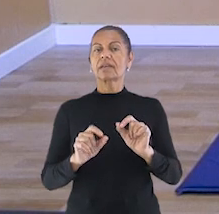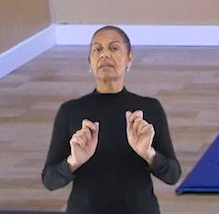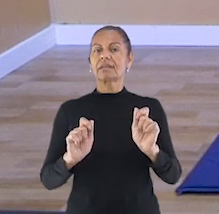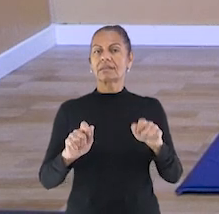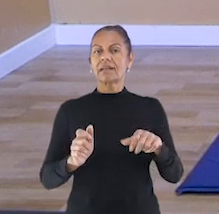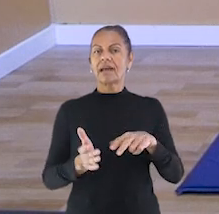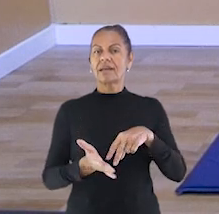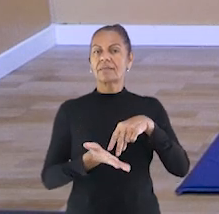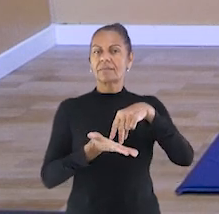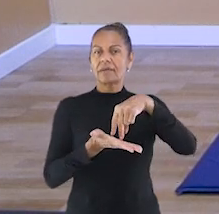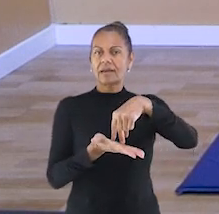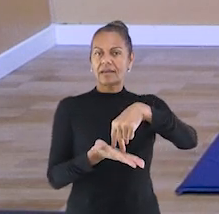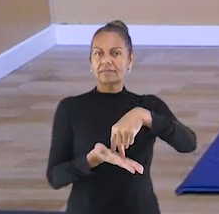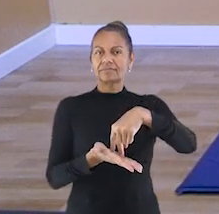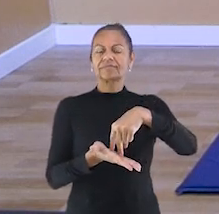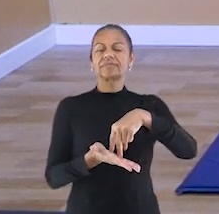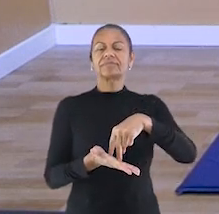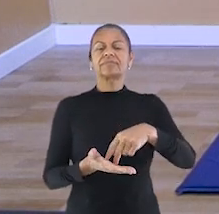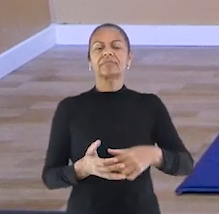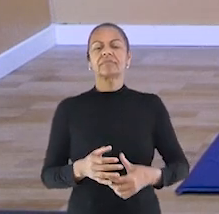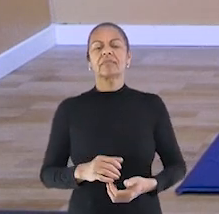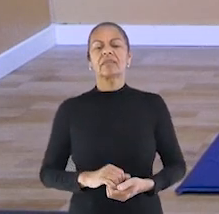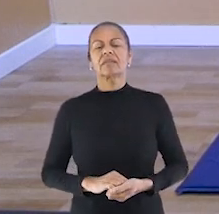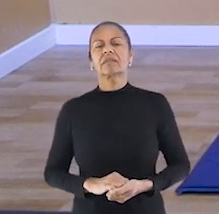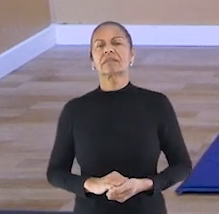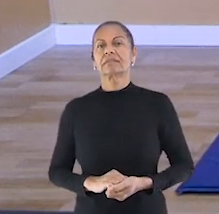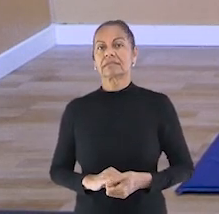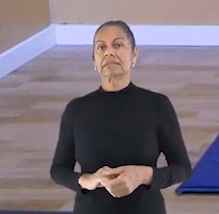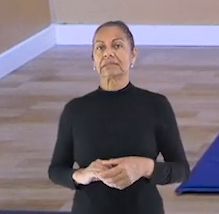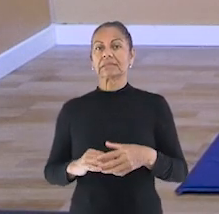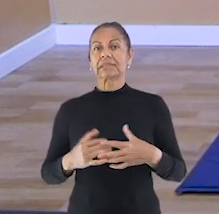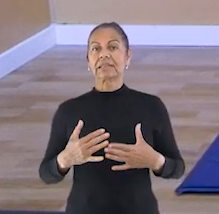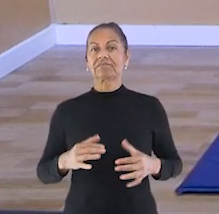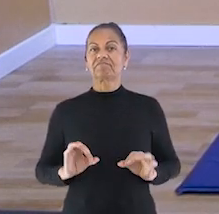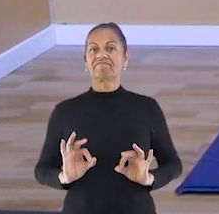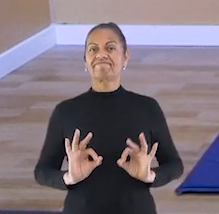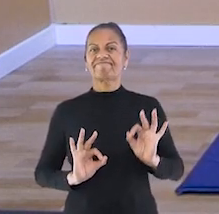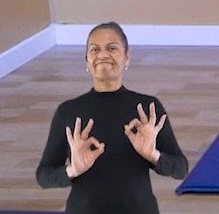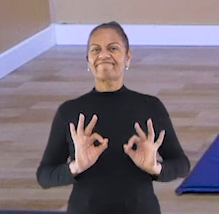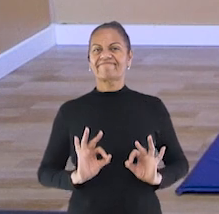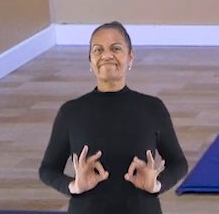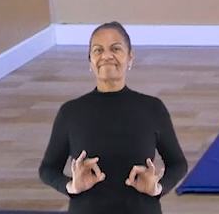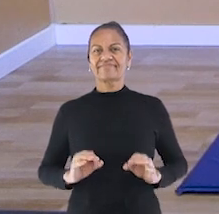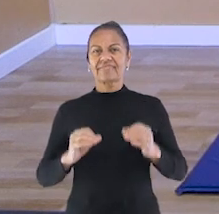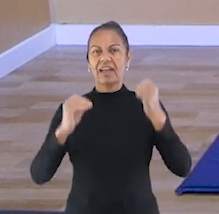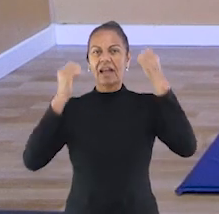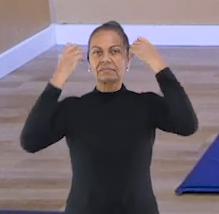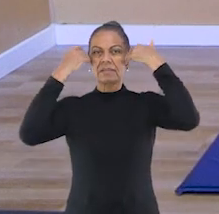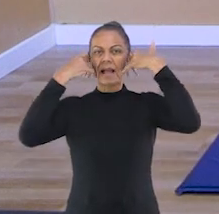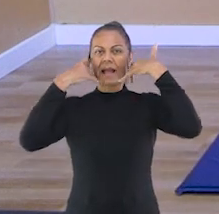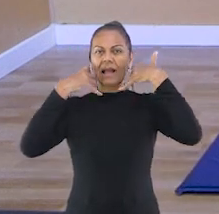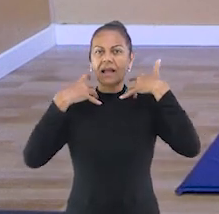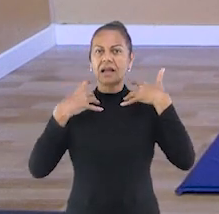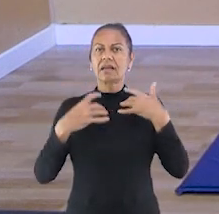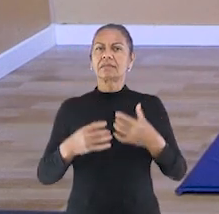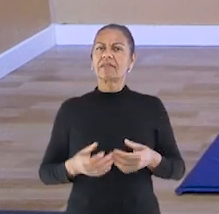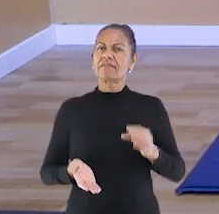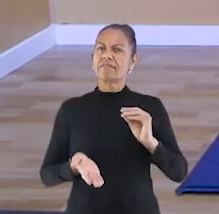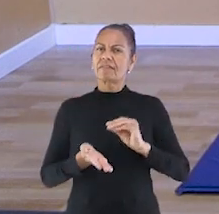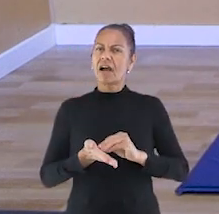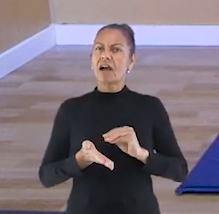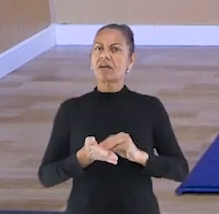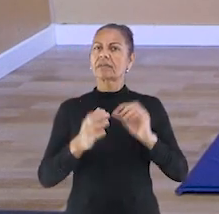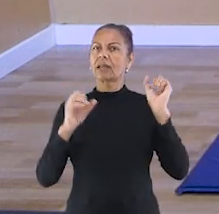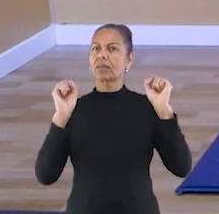Podemos fazer em pé. Deixa eu ajeitar aqui. Muito suor. Faltou minha